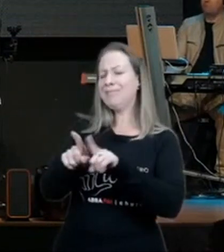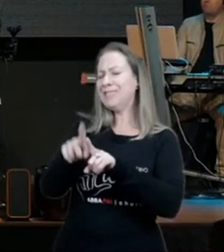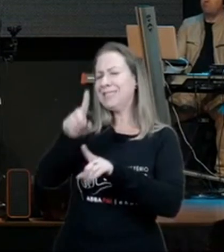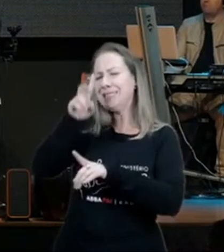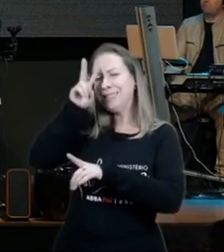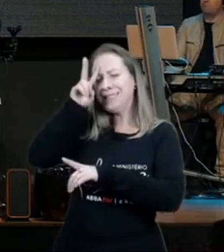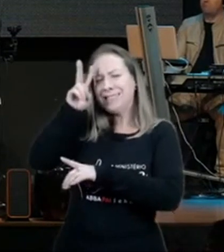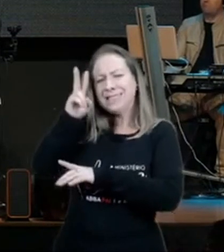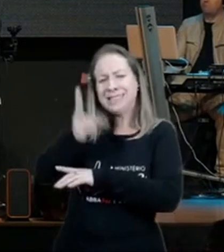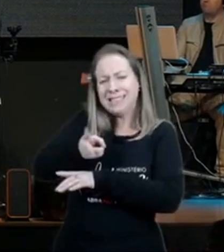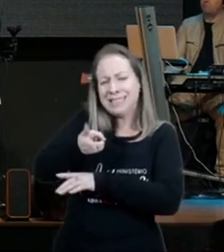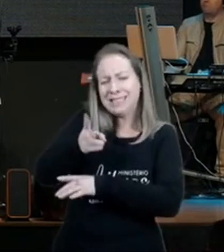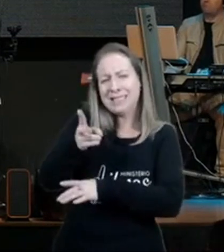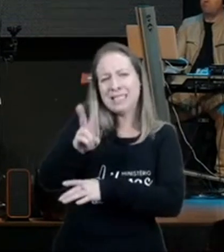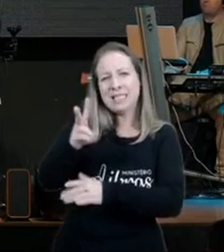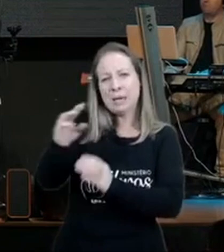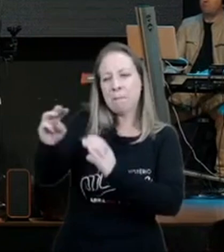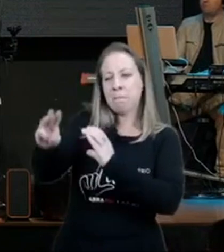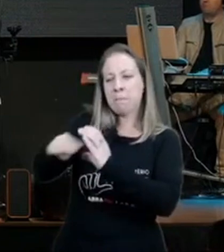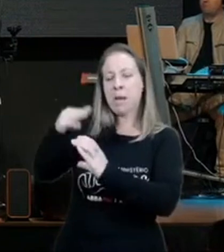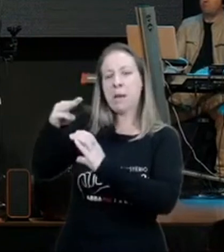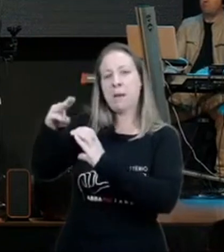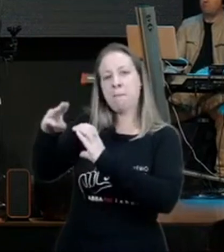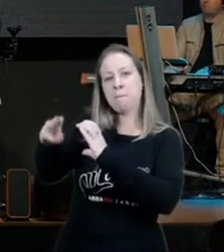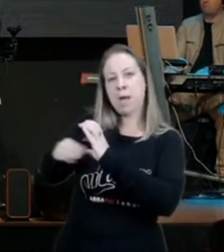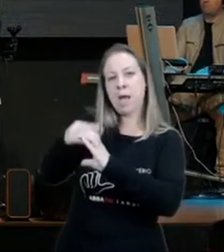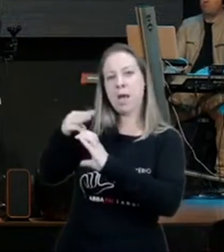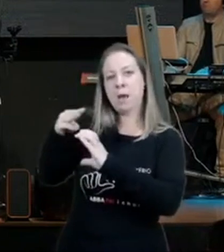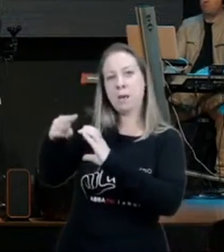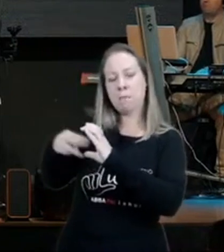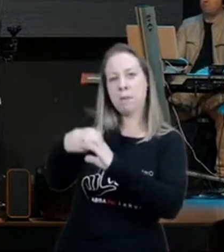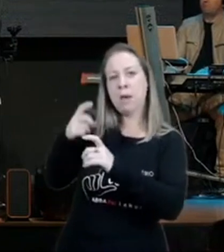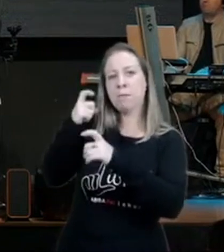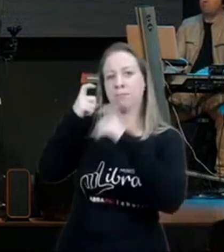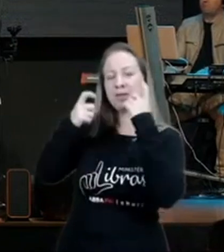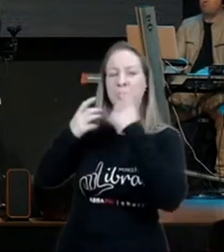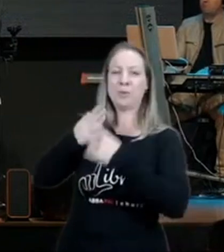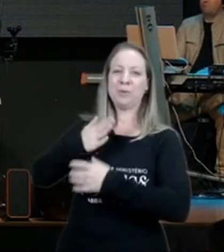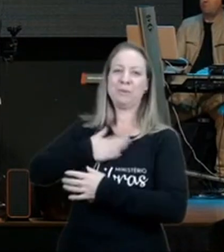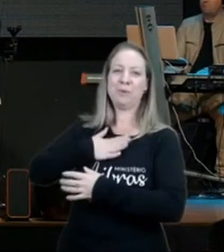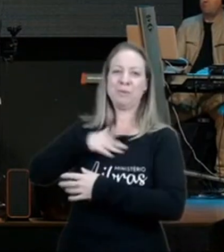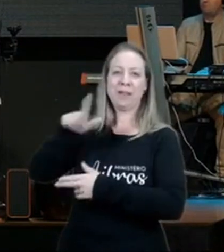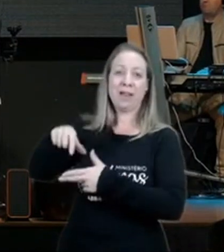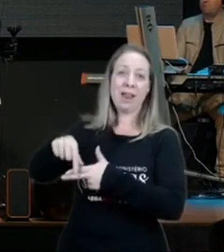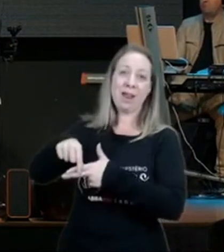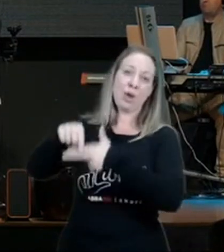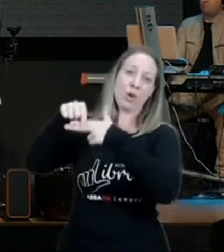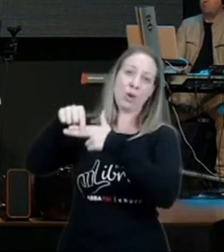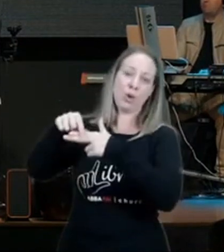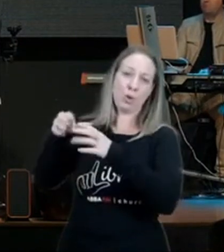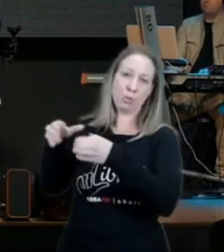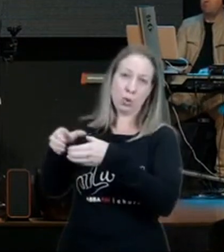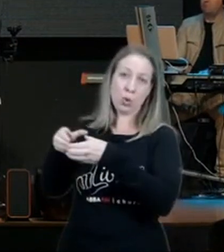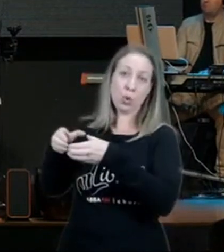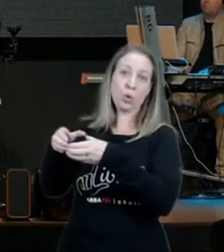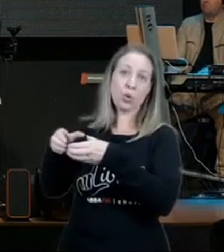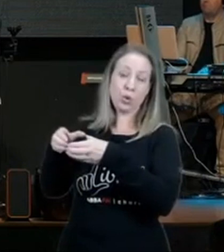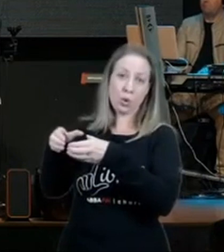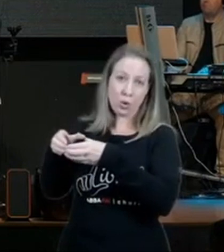mim, eu estava quebrado, ele era líder de grupo, de convívio,